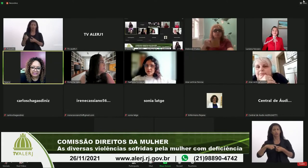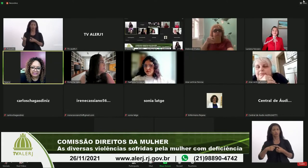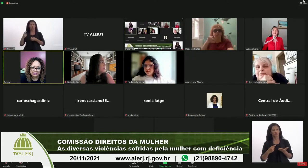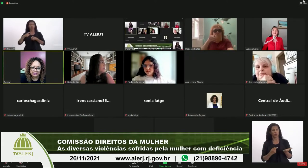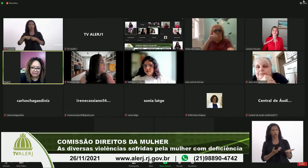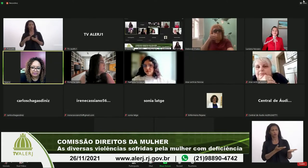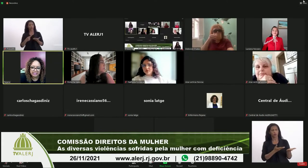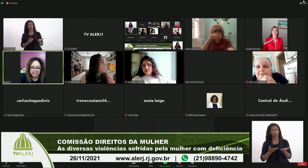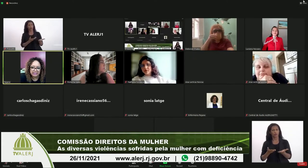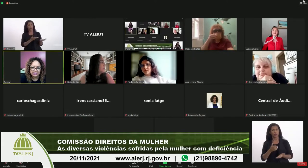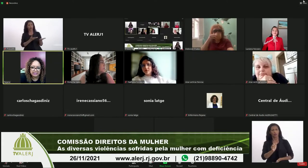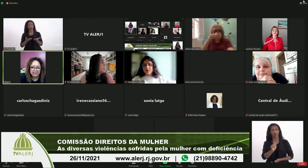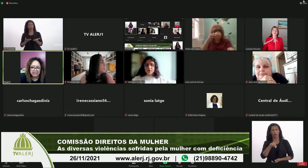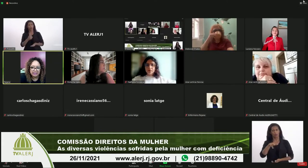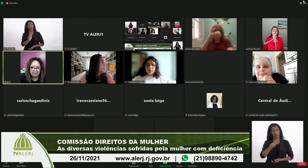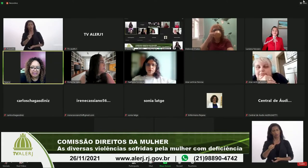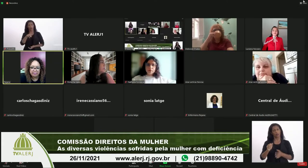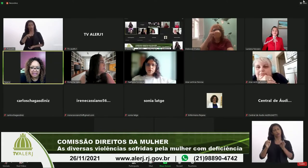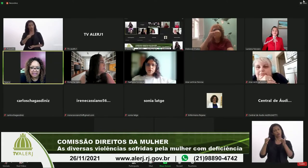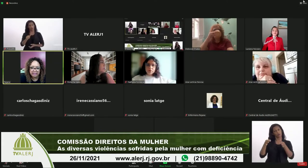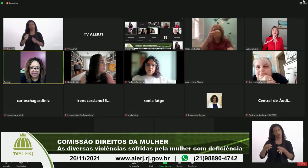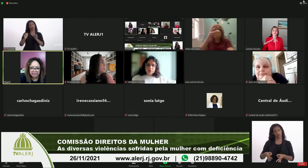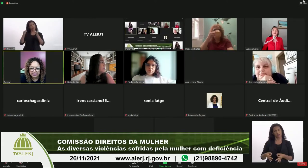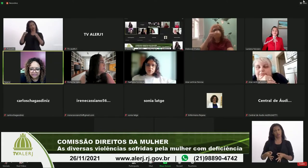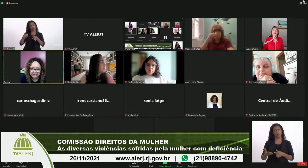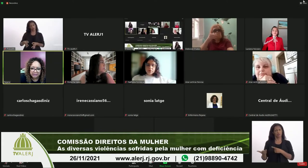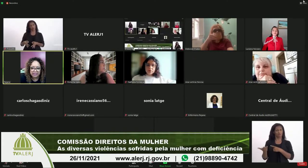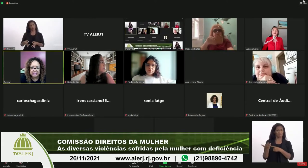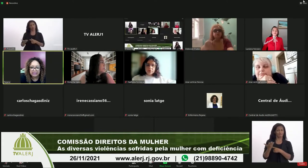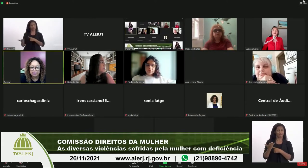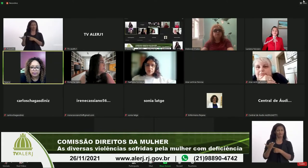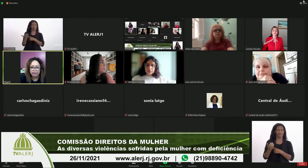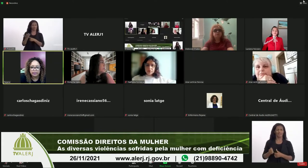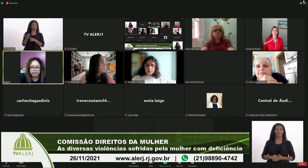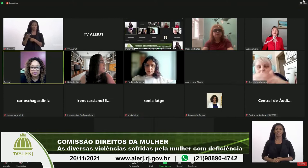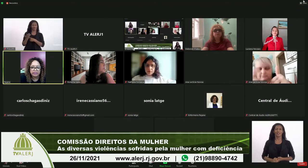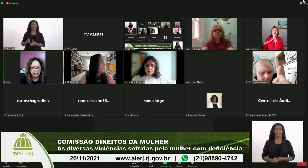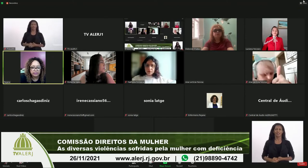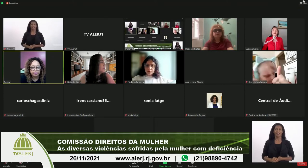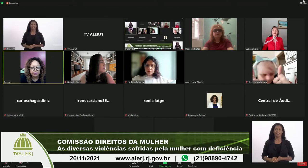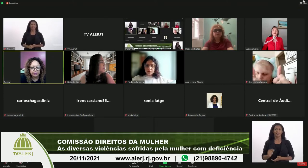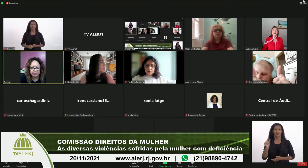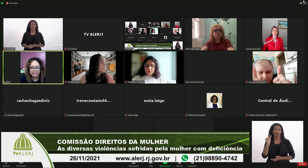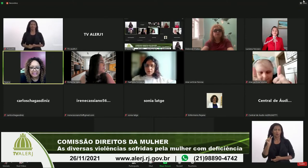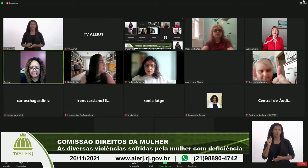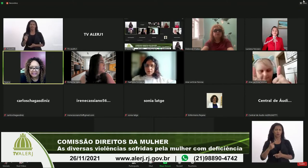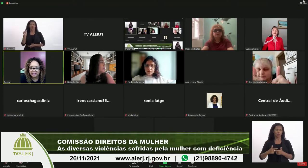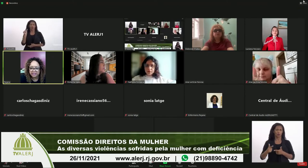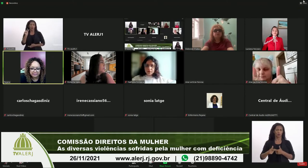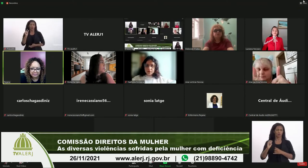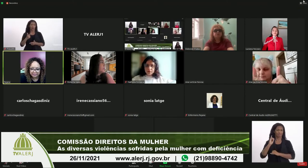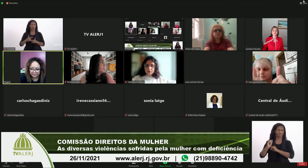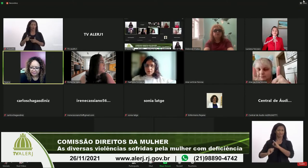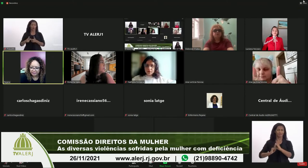fala da Ana com certeza vai abrilhantar mas ainda tá com um pouquinho de problema com a internet